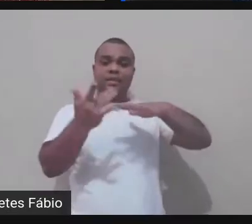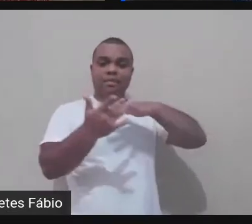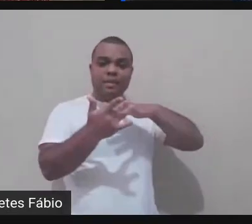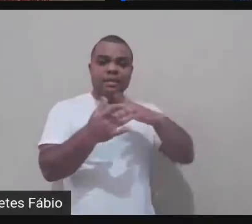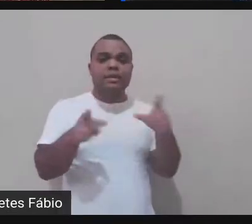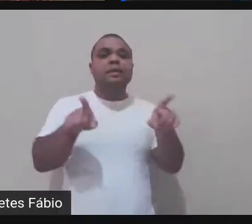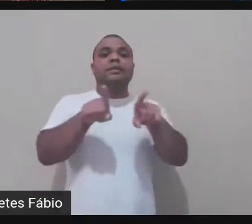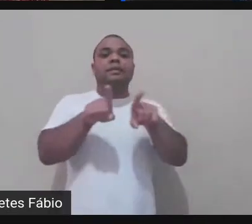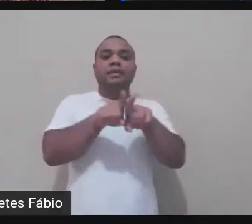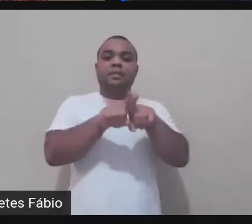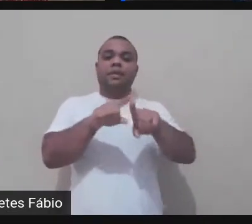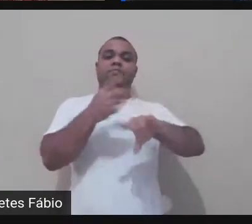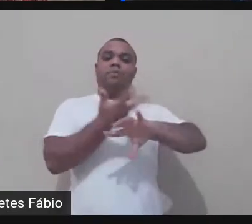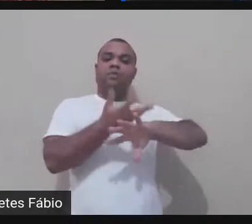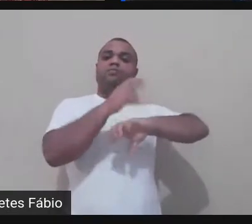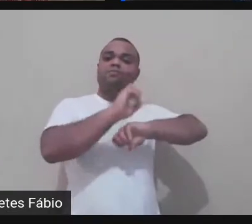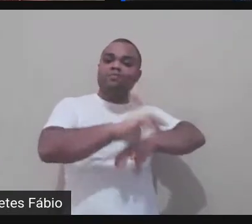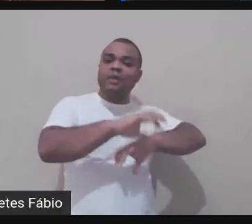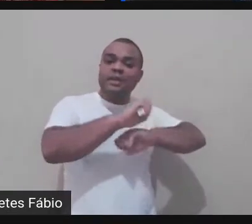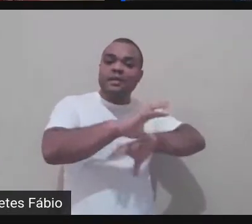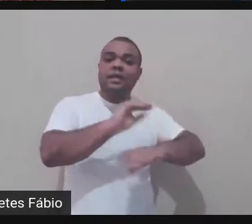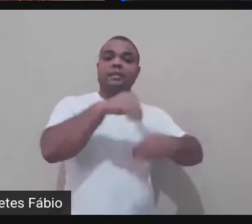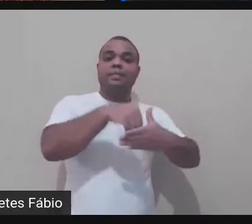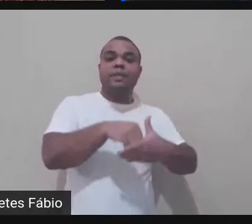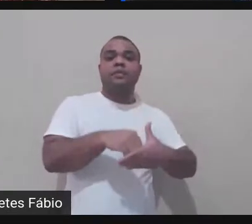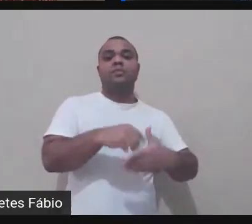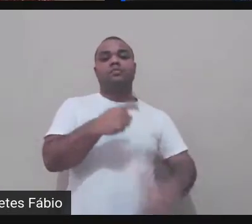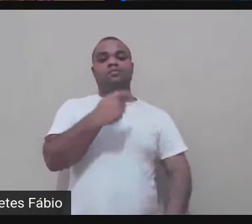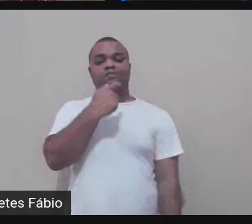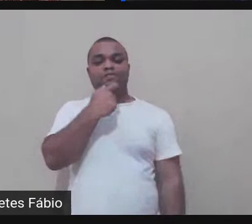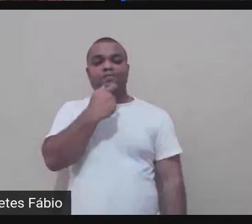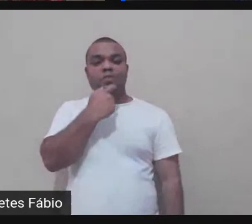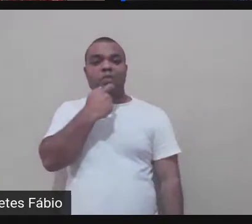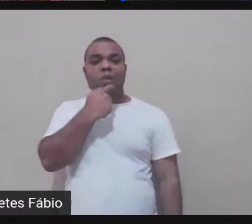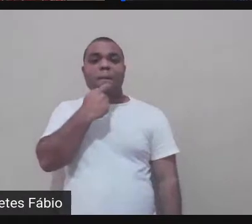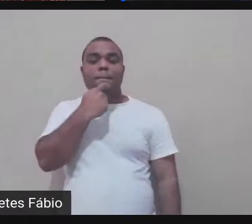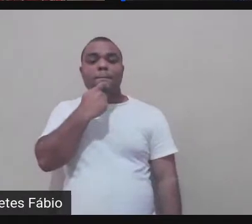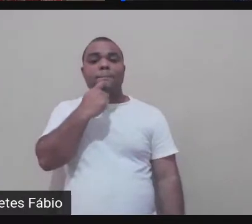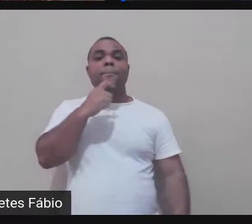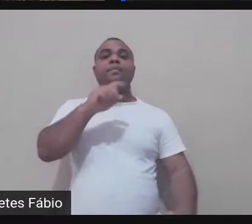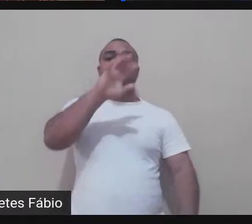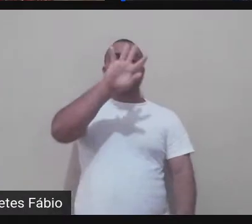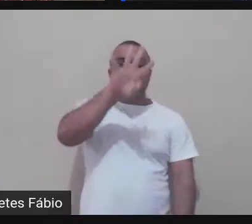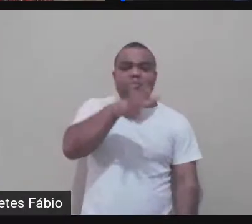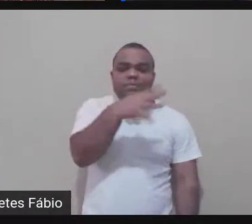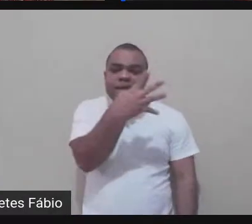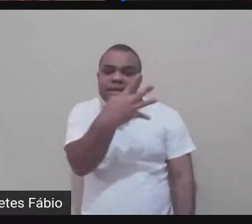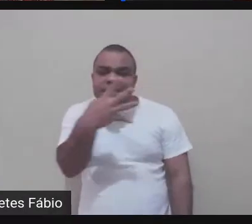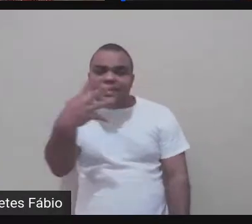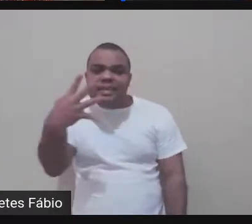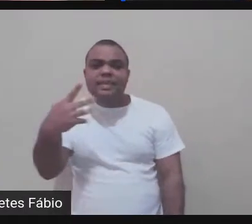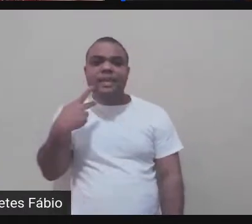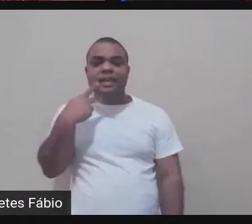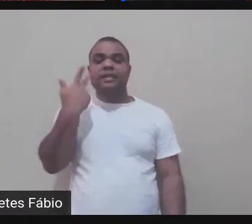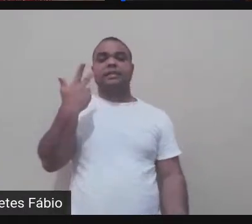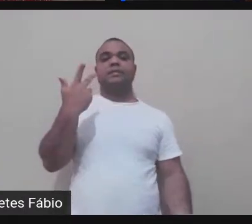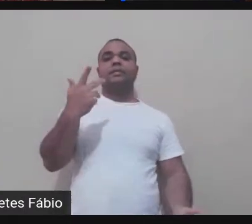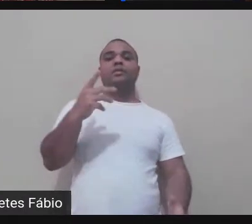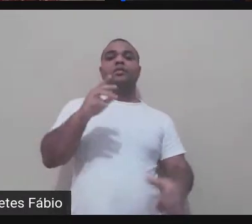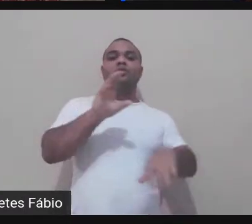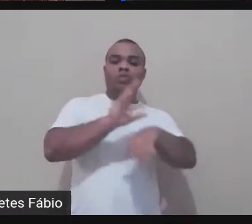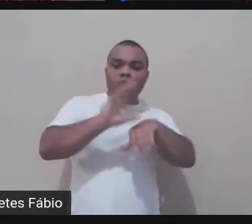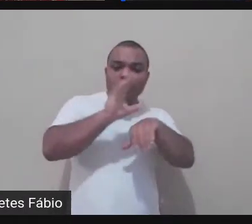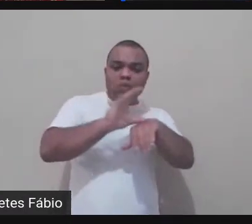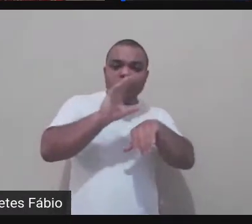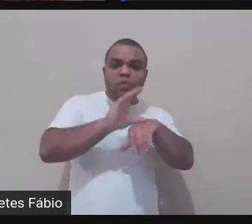do, dentro do, grade de literaturas em língua inglesa, e que foi ministrada durante muito